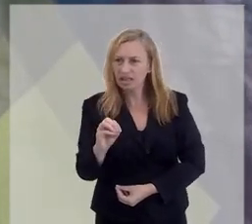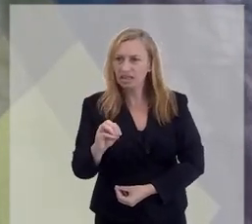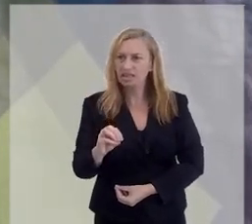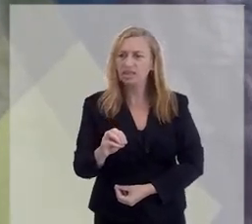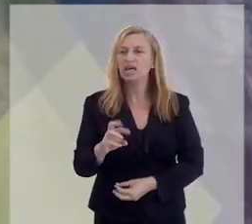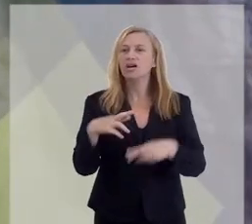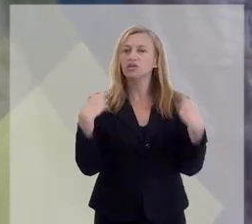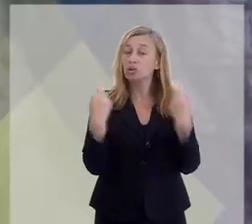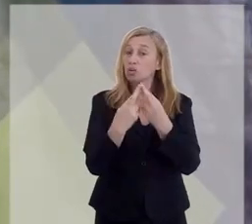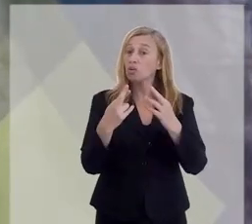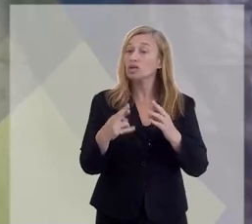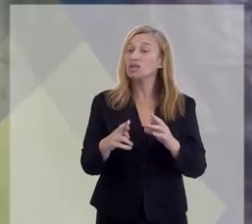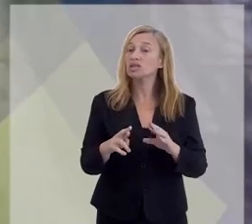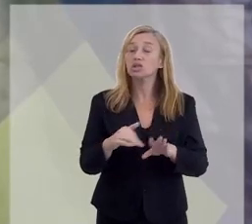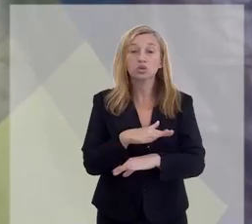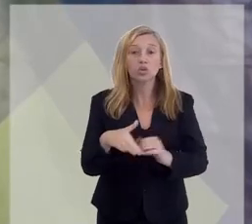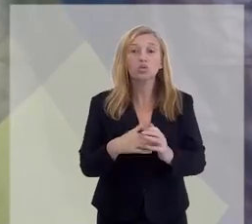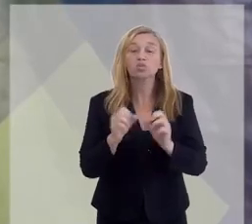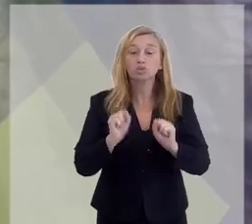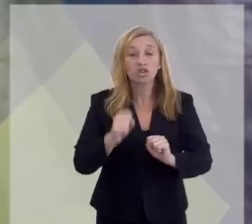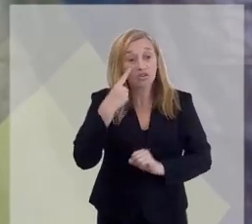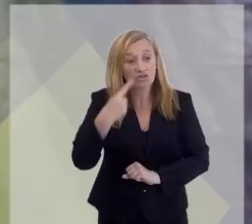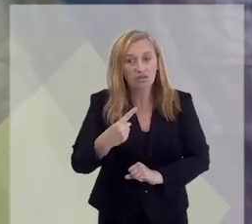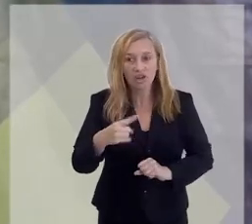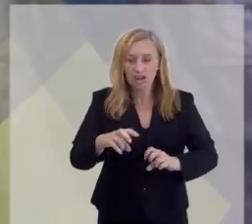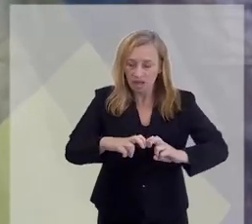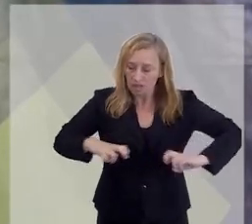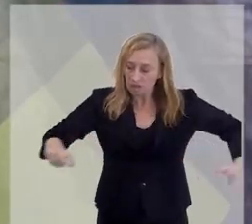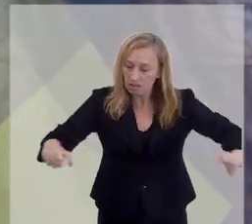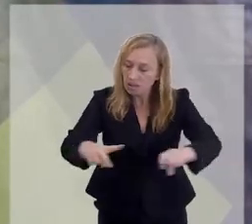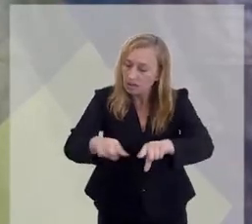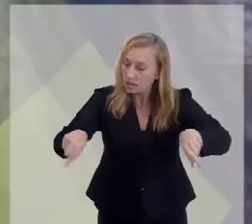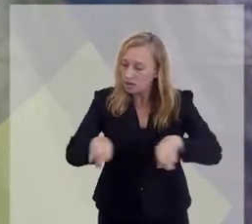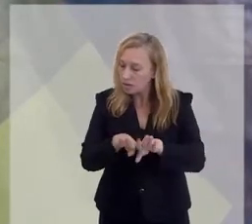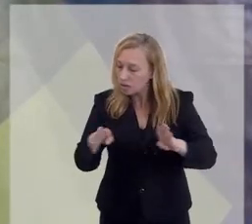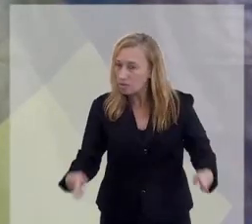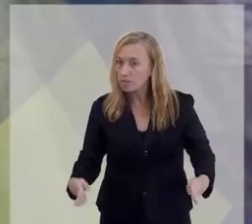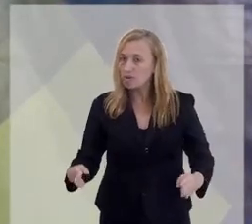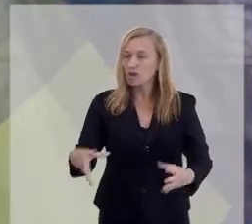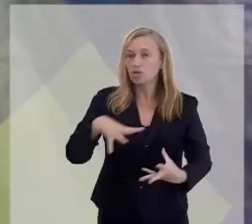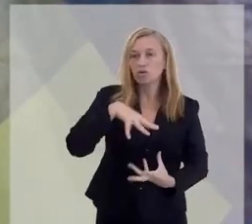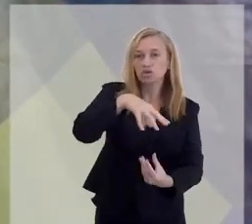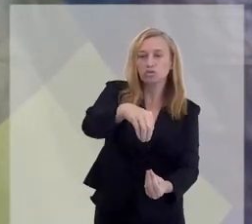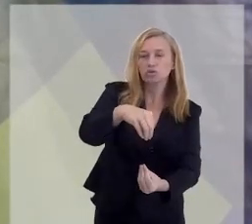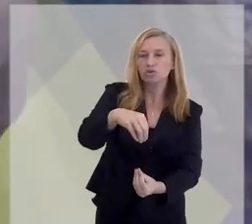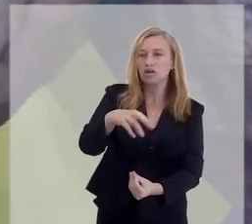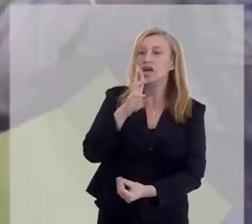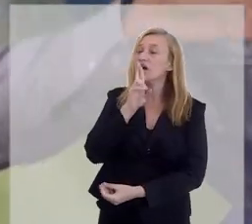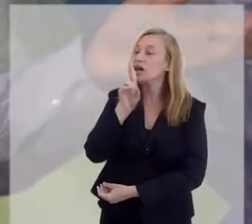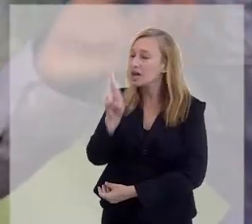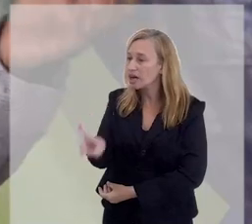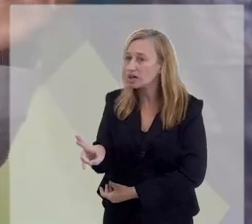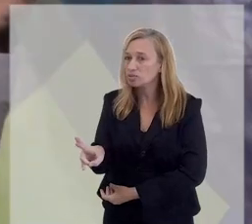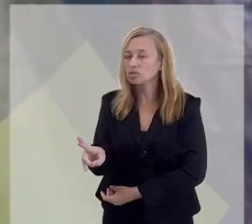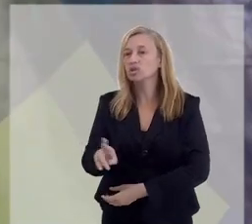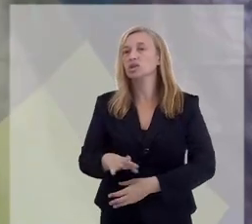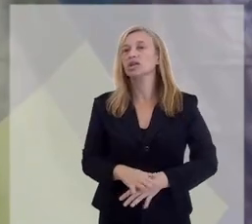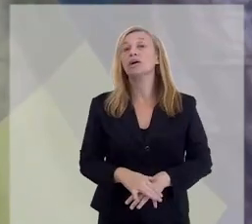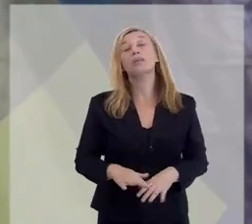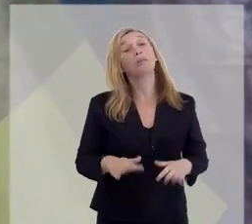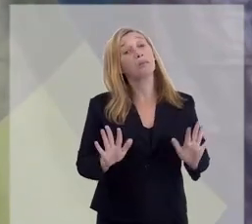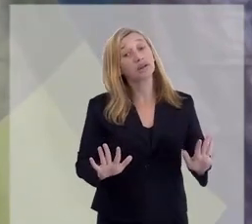manifestações mediúnicas eram públicas. Então, se sentava na mesa, todo mundo assistindo, os espíritos vinham, davam recado.